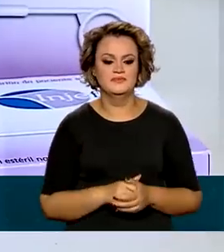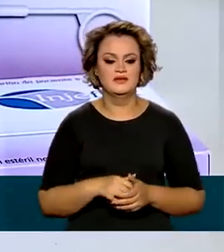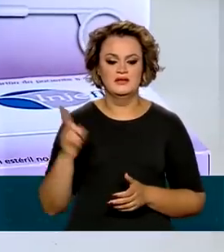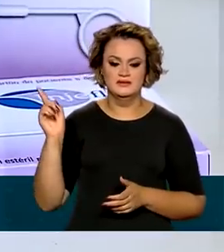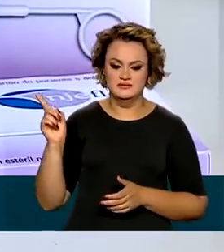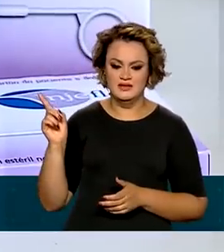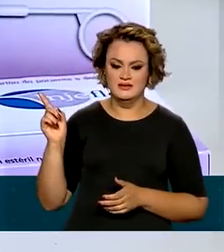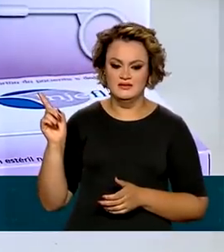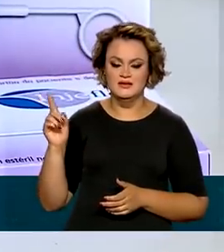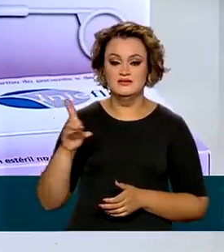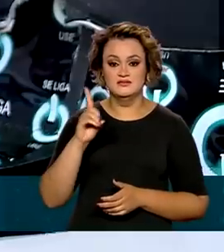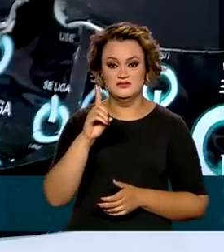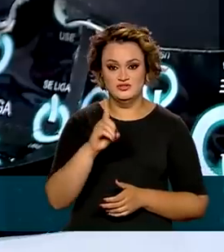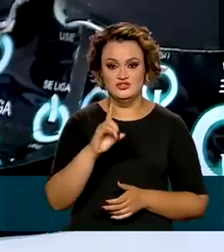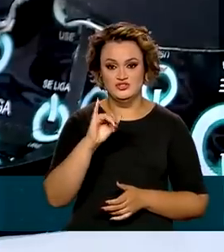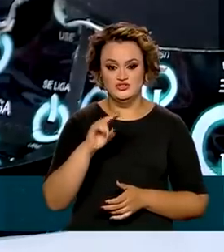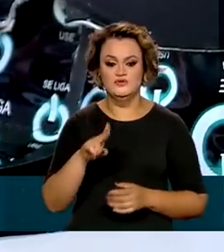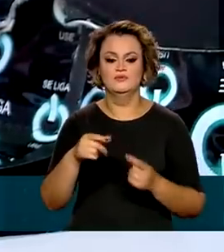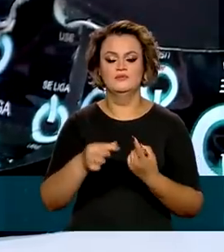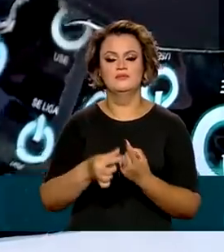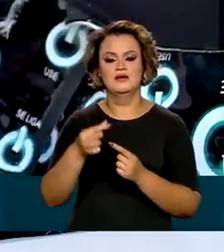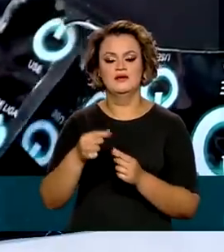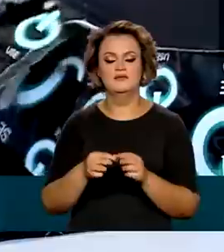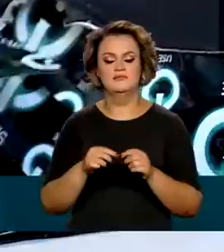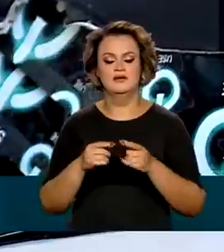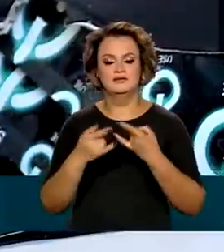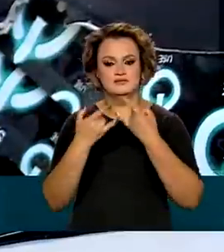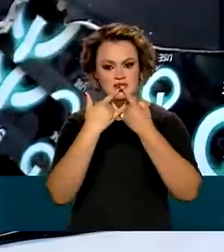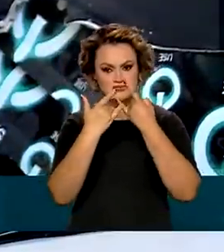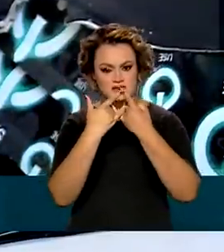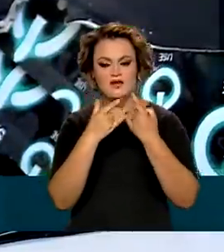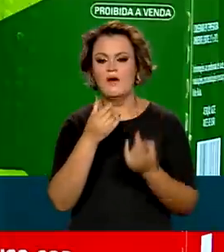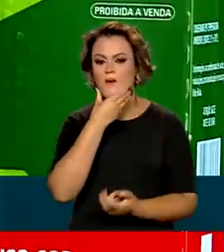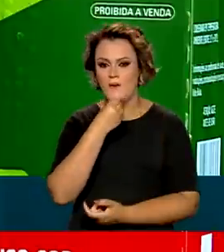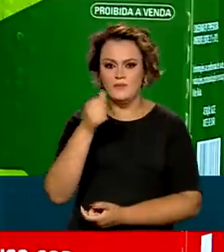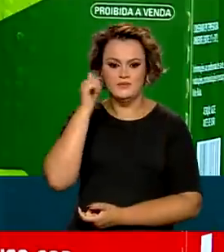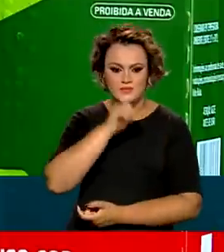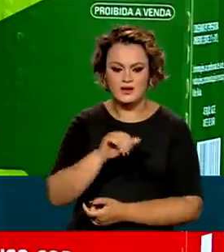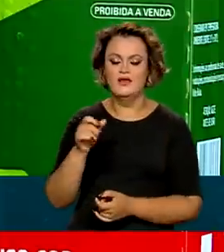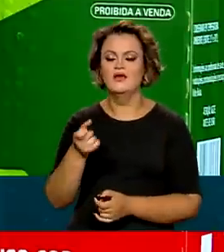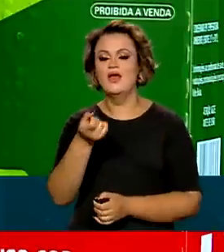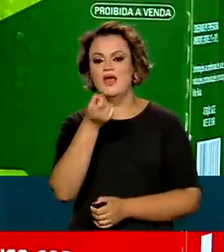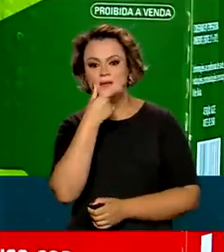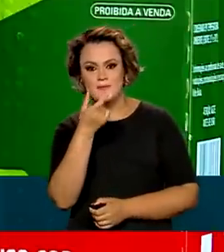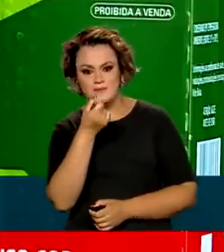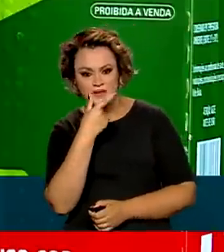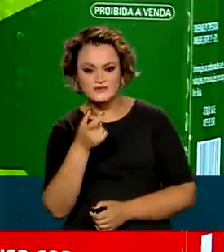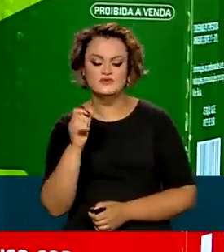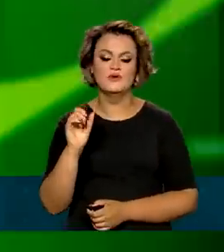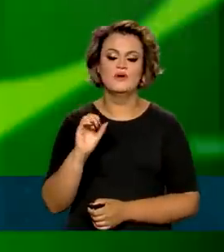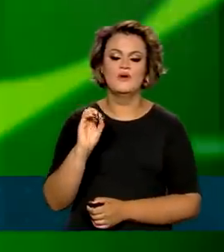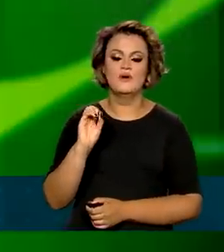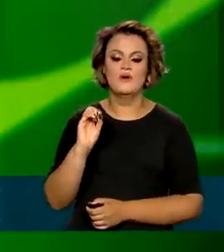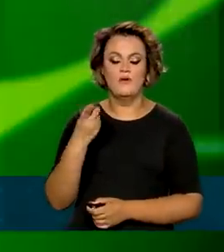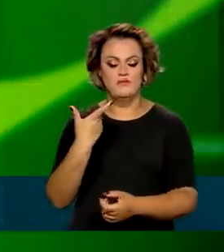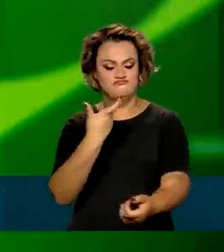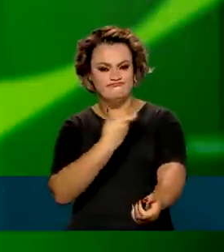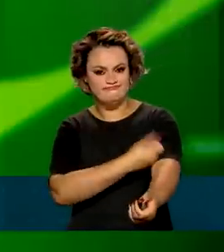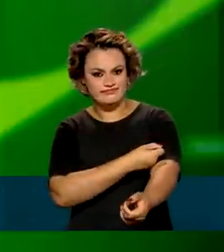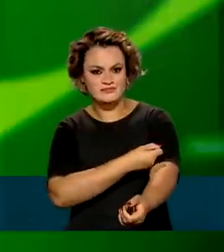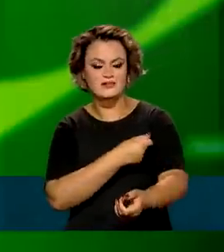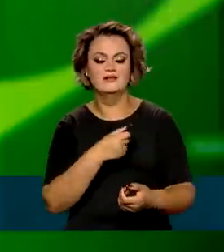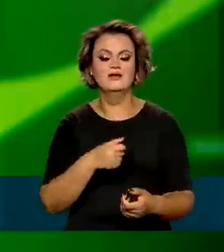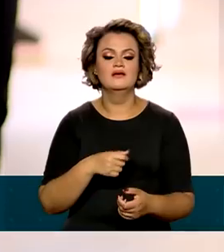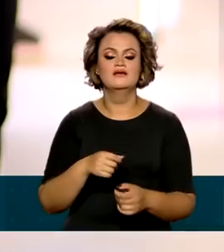do DIL, o SUS oferece preservativos femininos e masculinos, anticoncepcionais em pílulas e injetáveis,